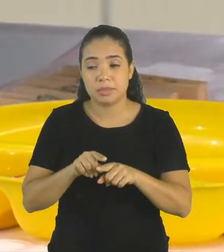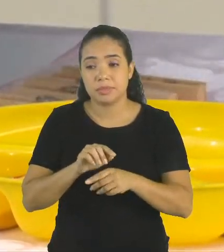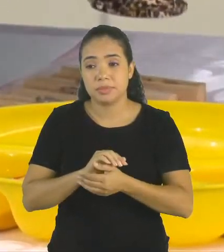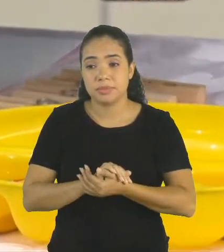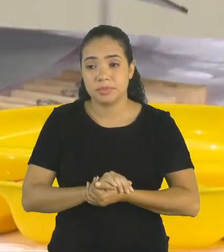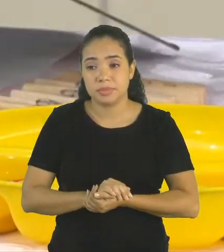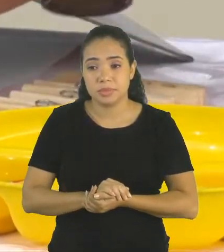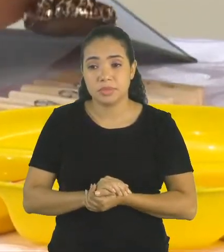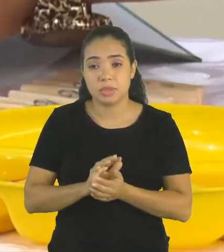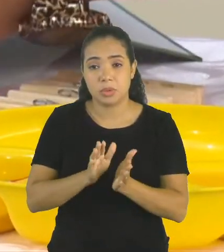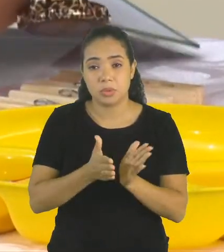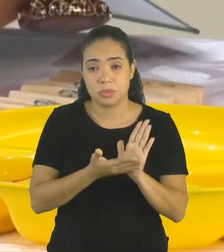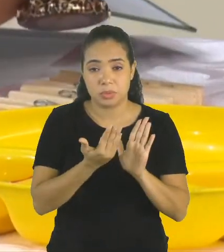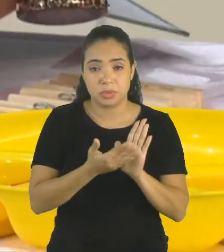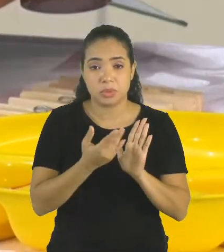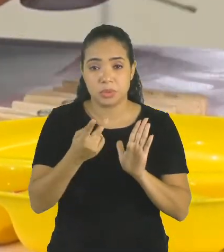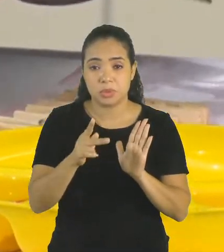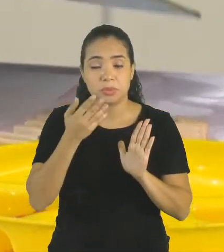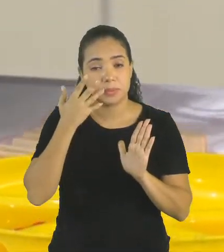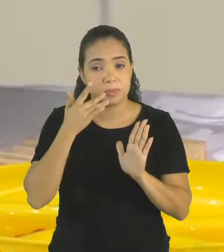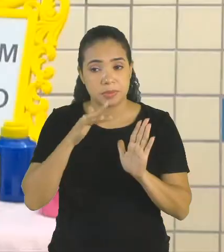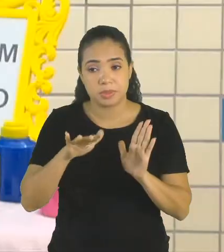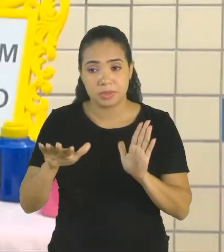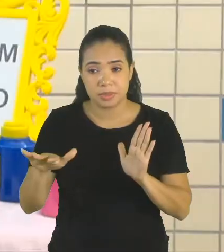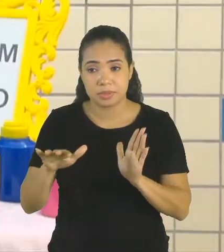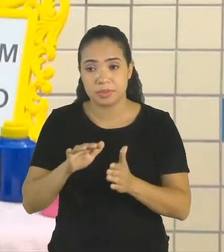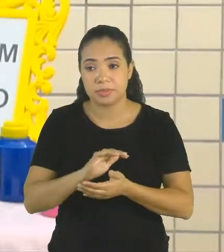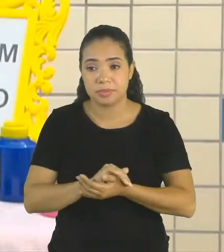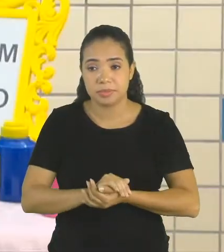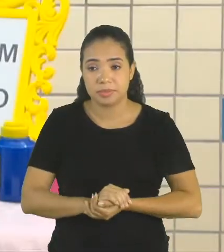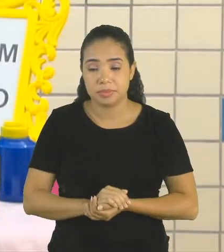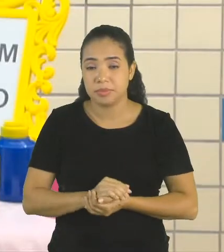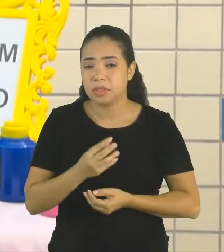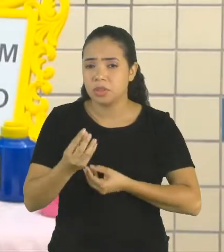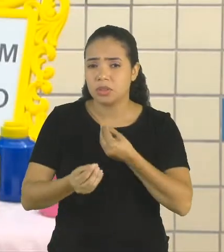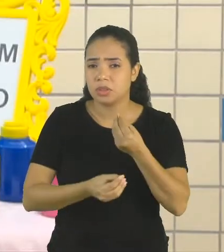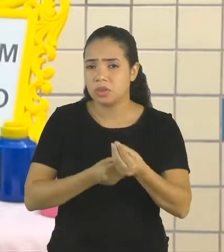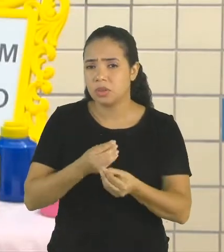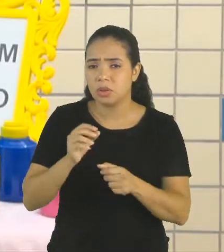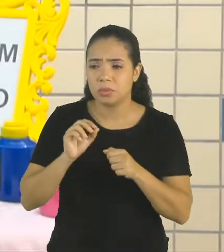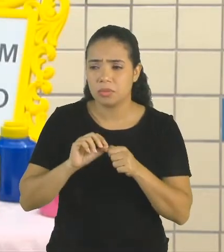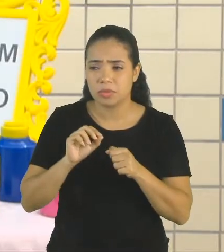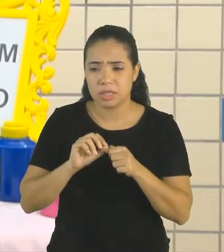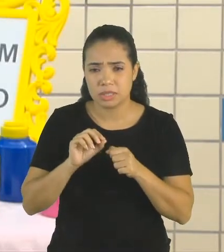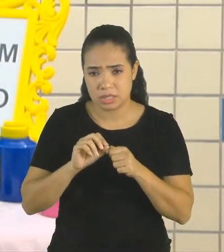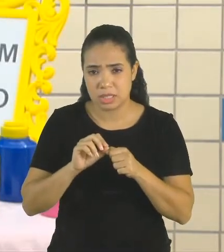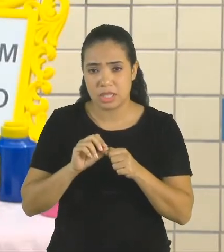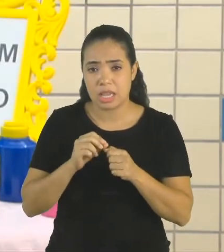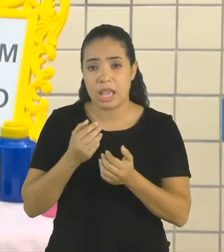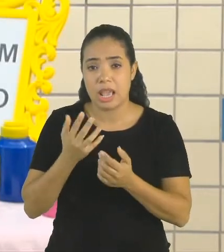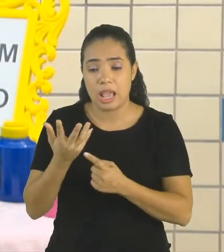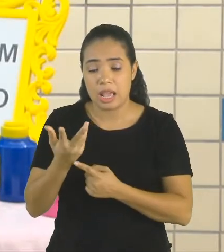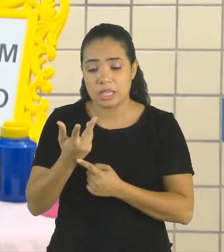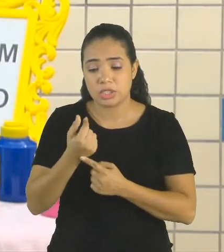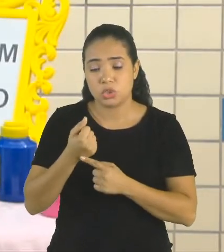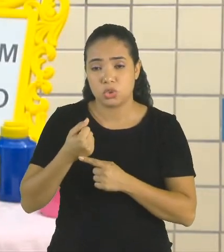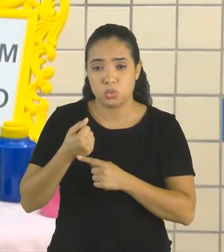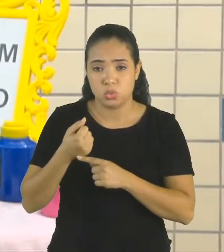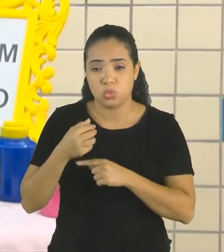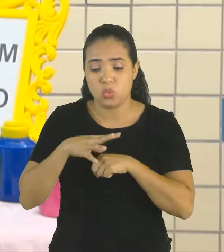o caderno da sua criança. Como que nós iremos fazer essa arte com algodão?